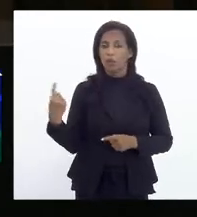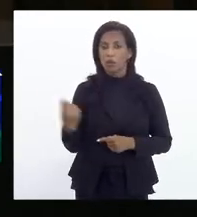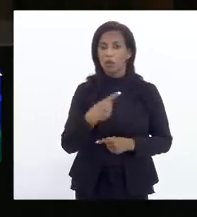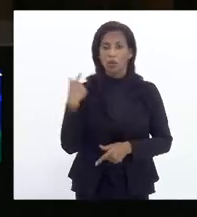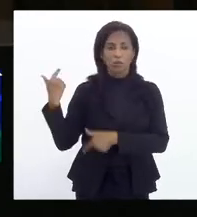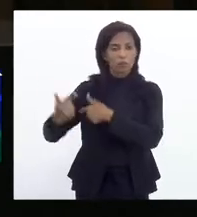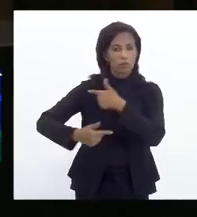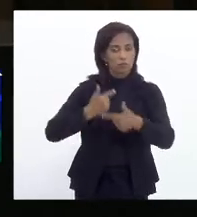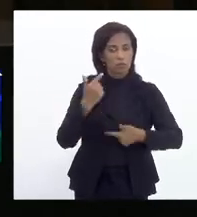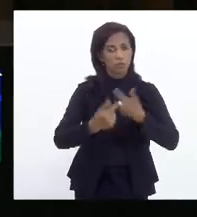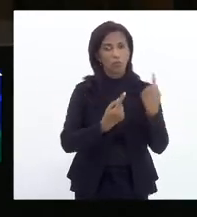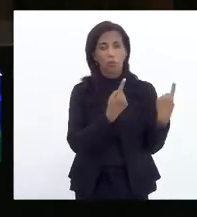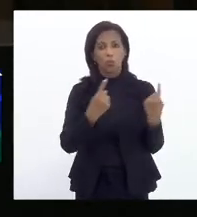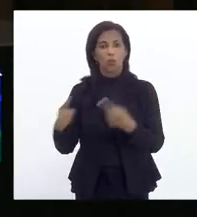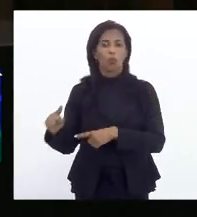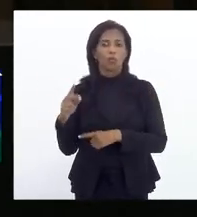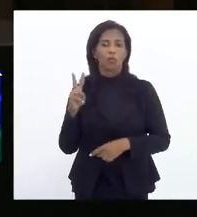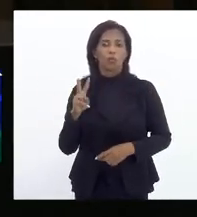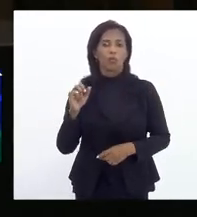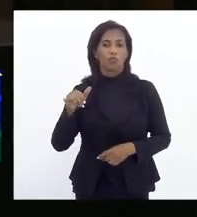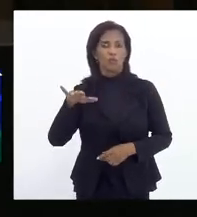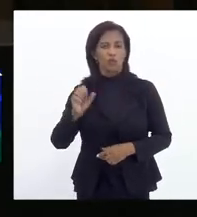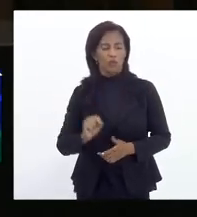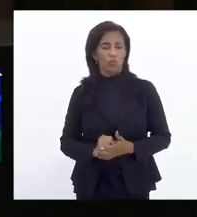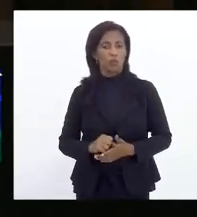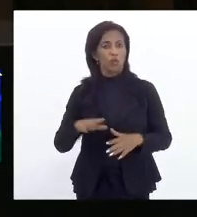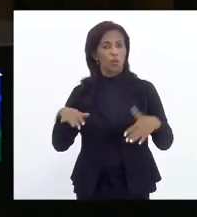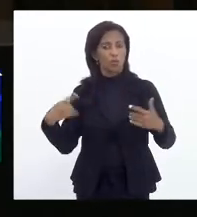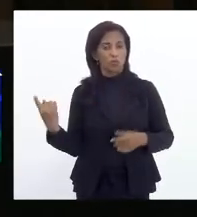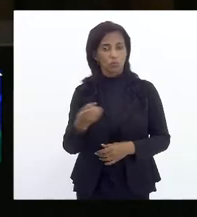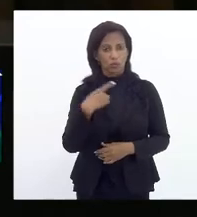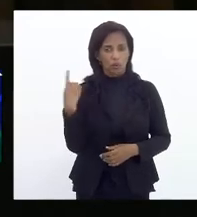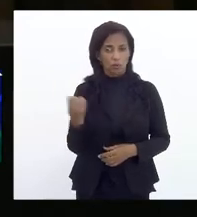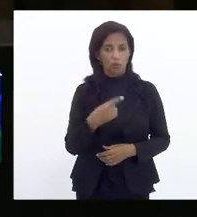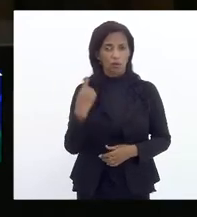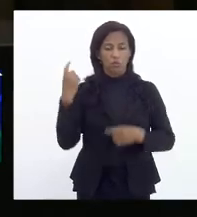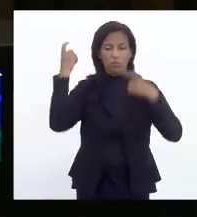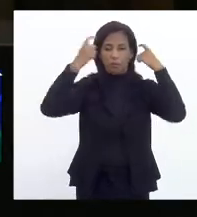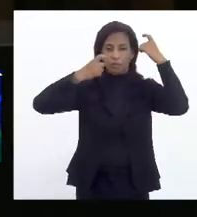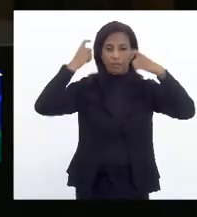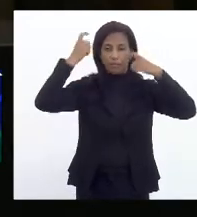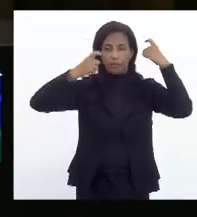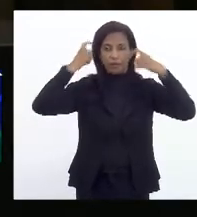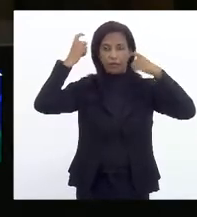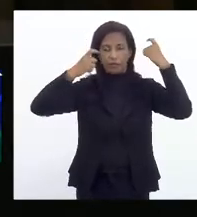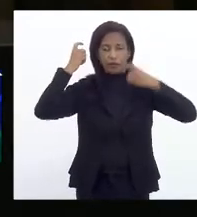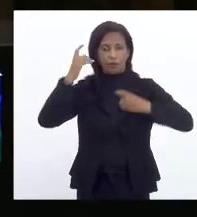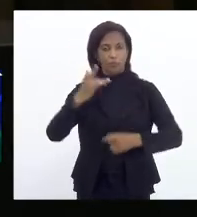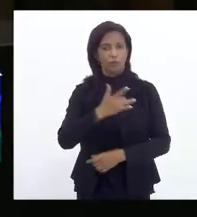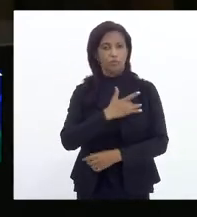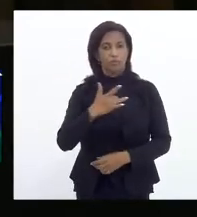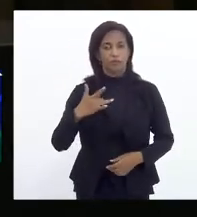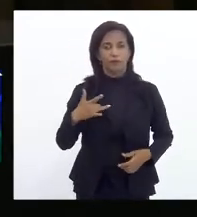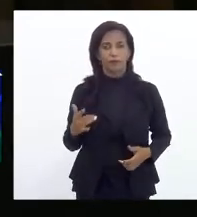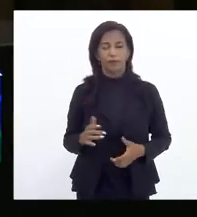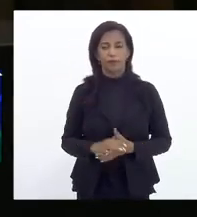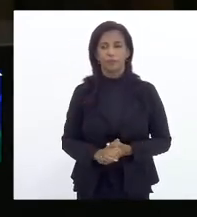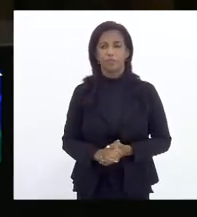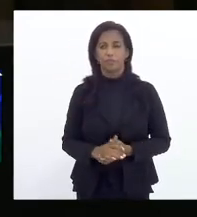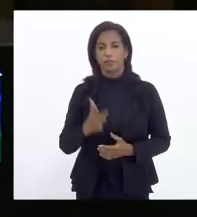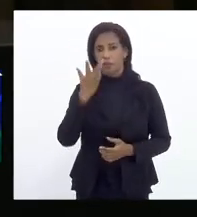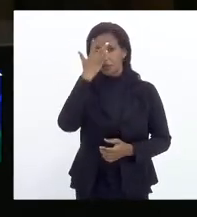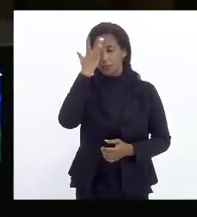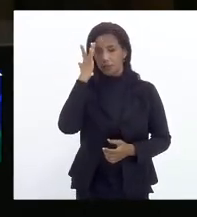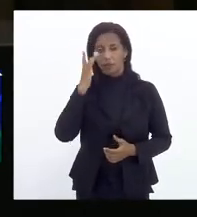lutando contra o vírus. Enquanto nós estamos preocupados com a saúde das